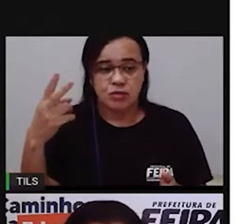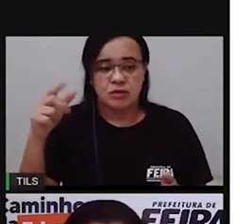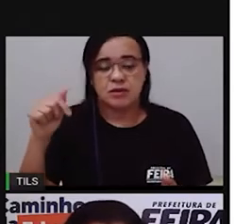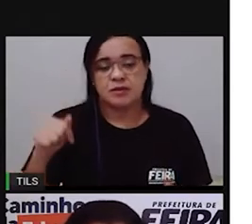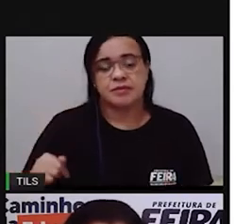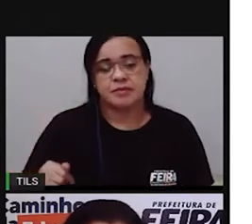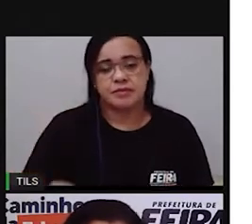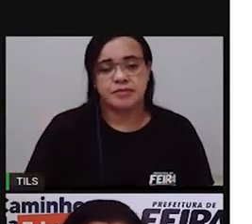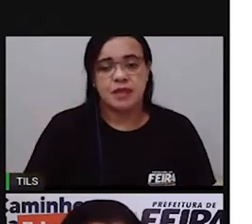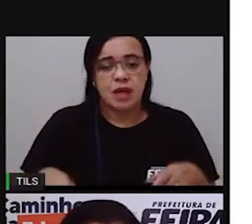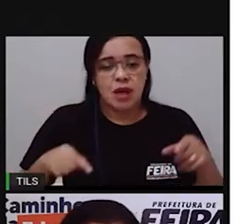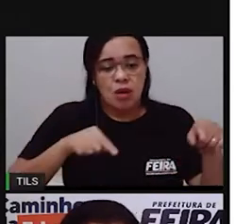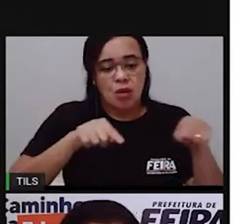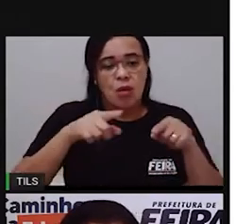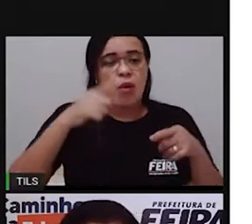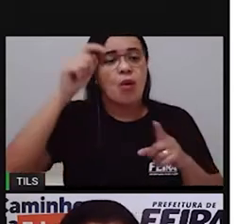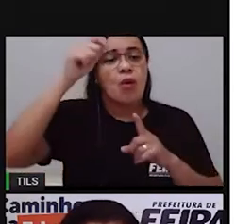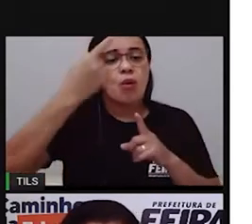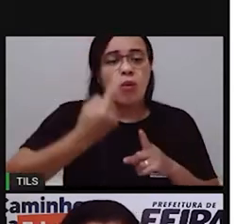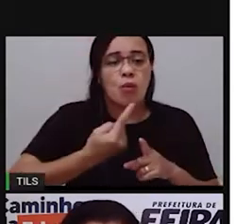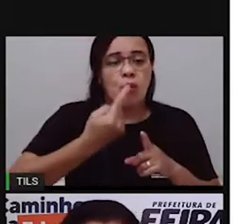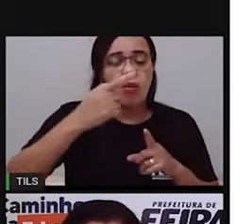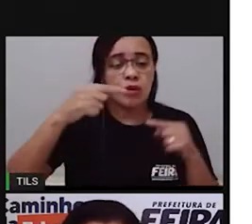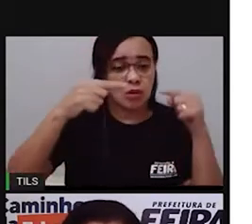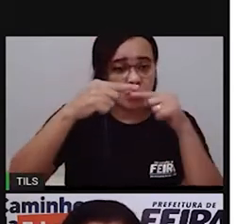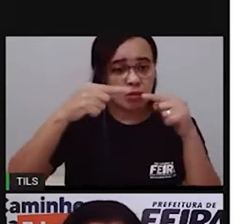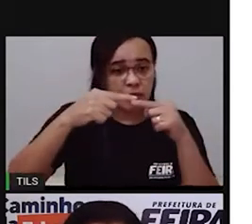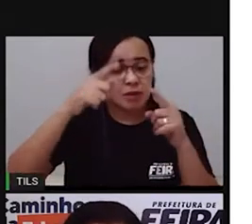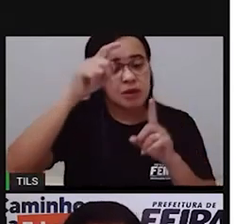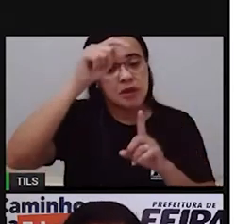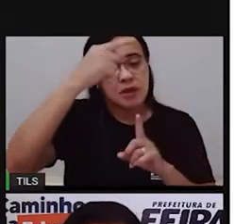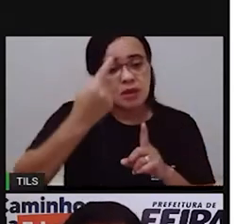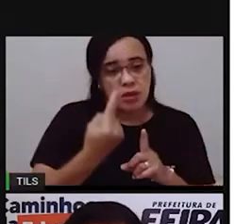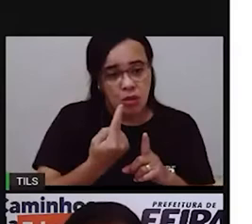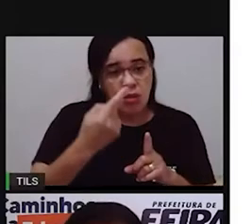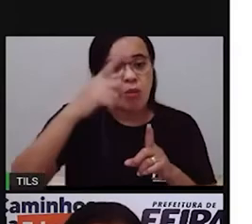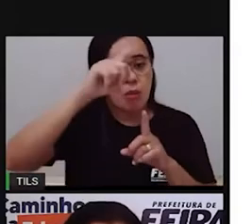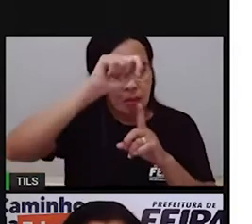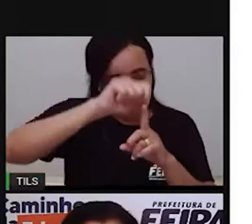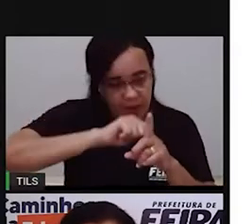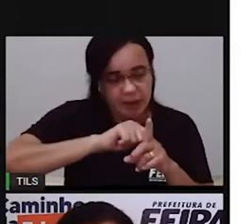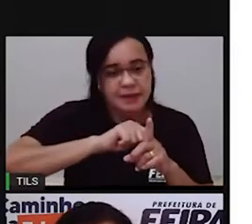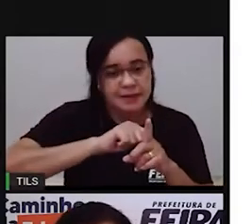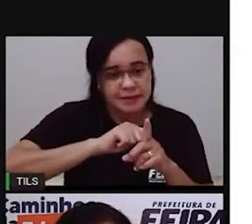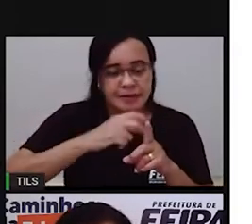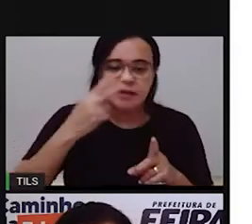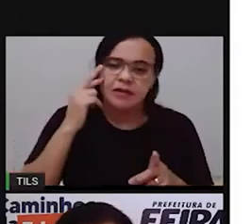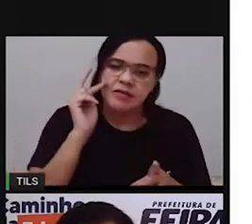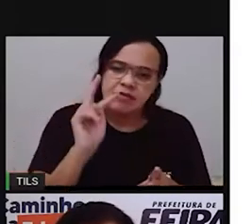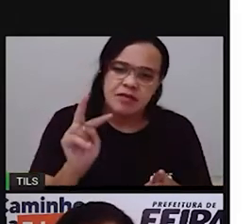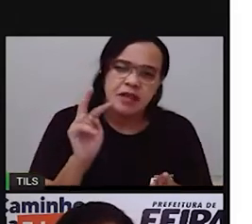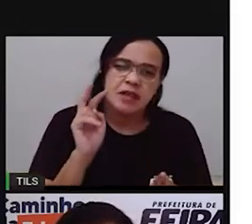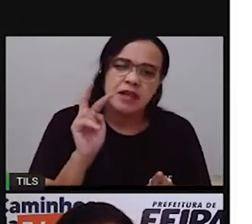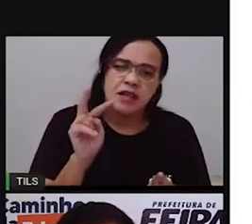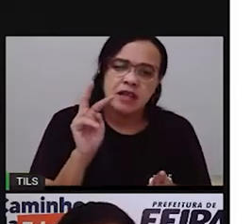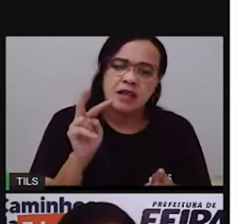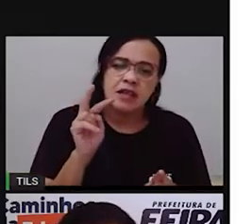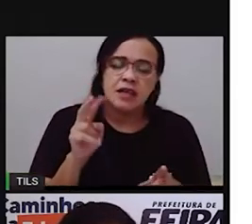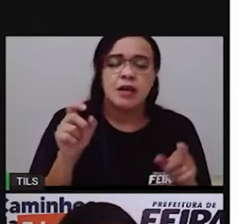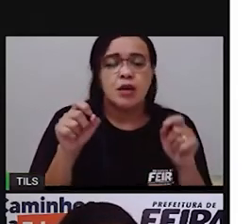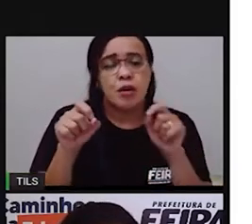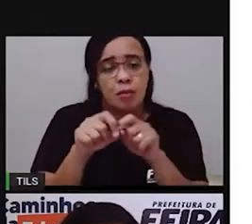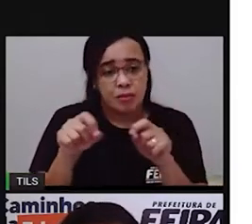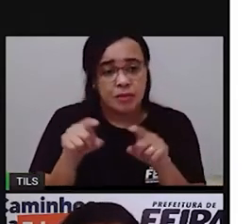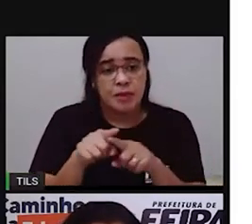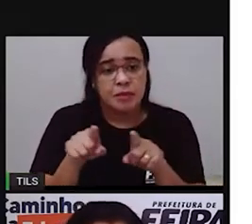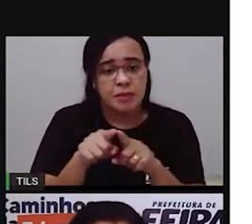o período de um mês você pode conferir acompanhar essa data olhando também aí o calendário da sua